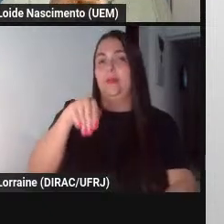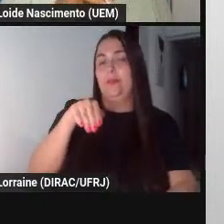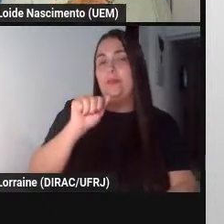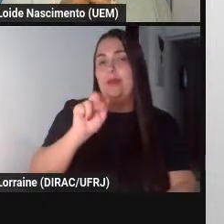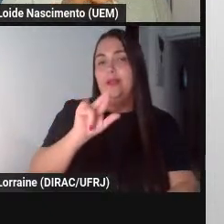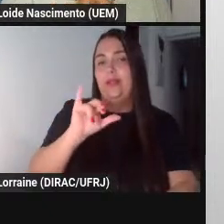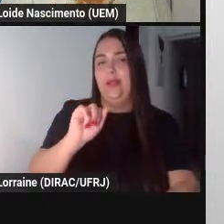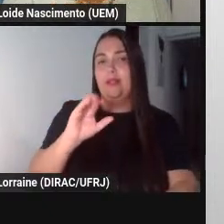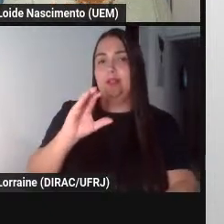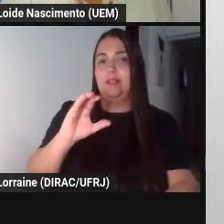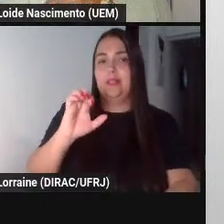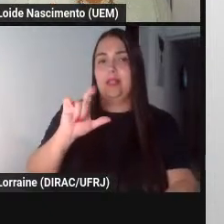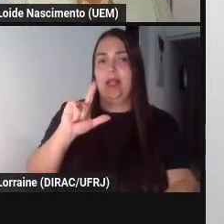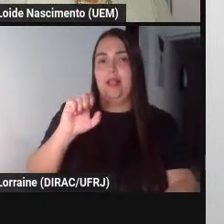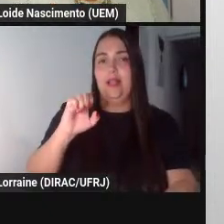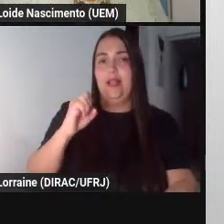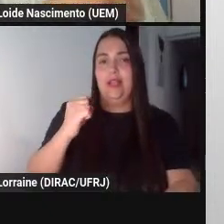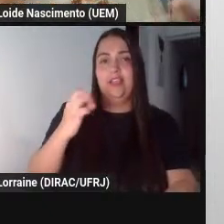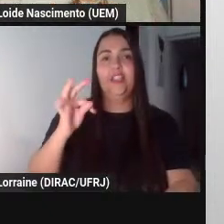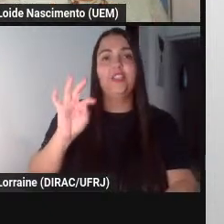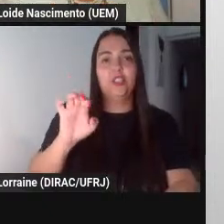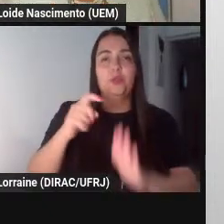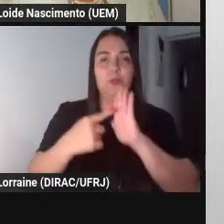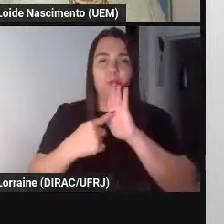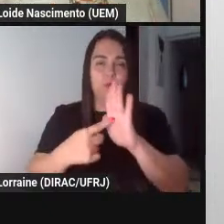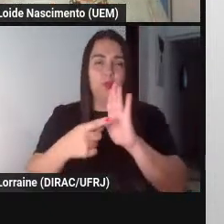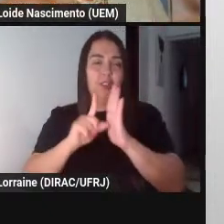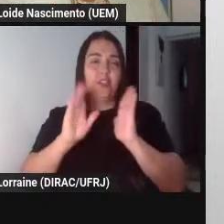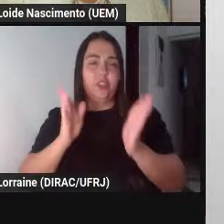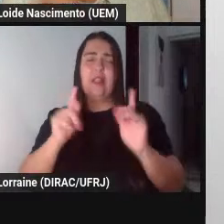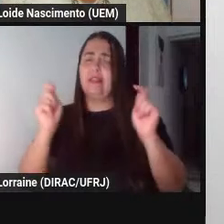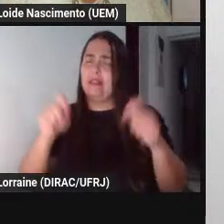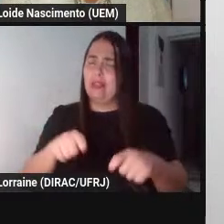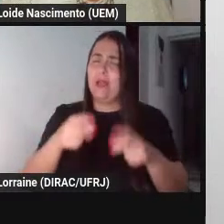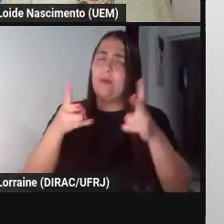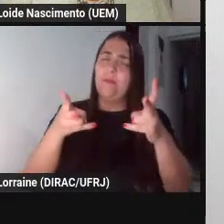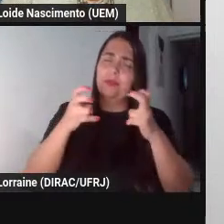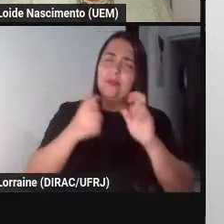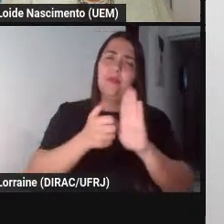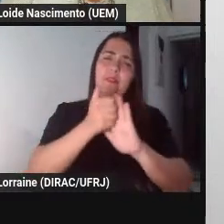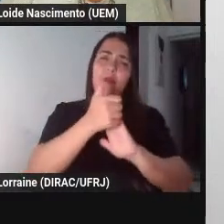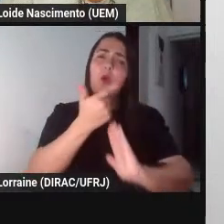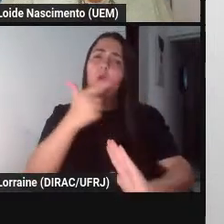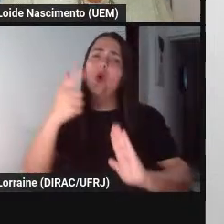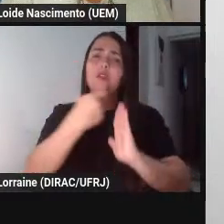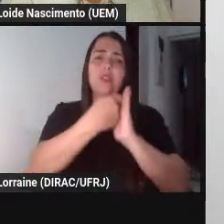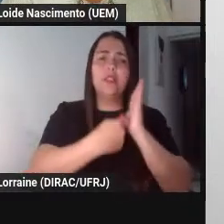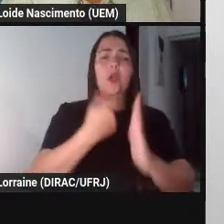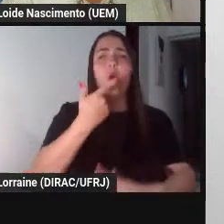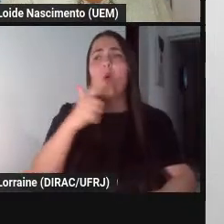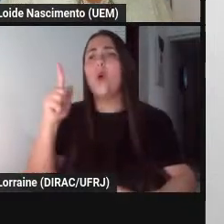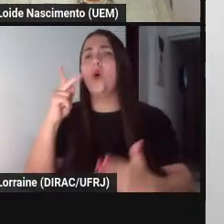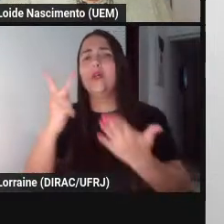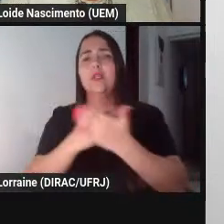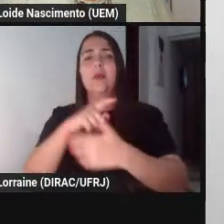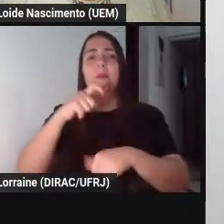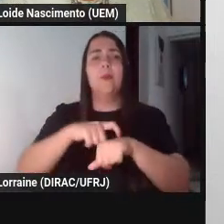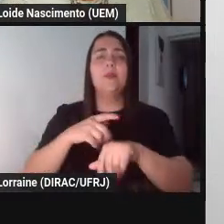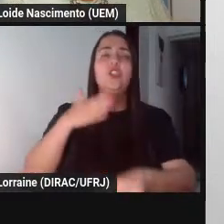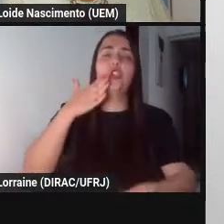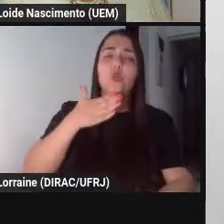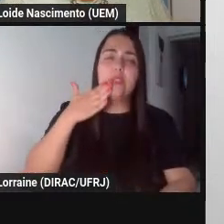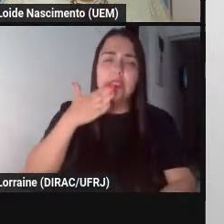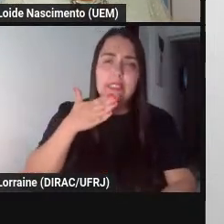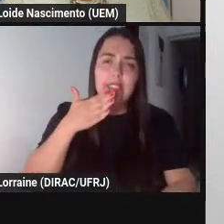identificar elementos da fábula em outros textos né em outras situações discursivas o